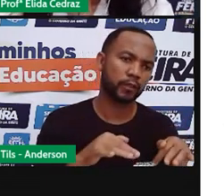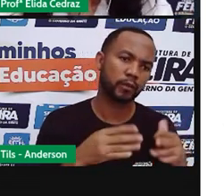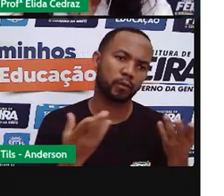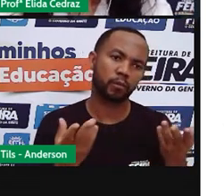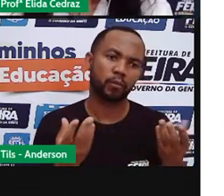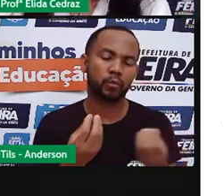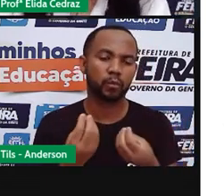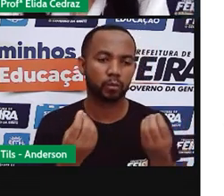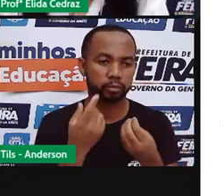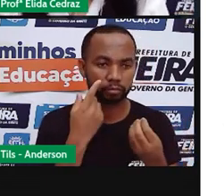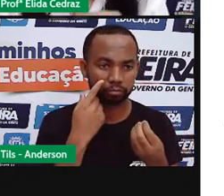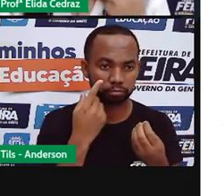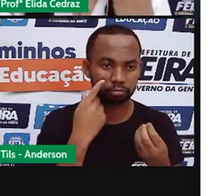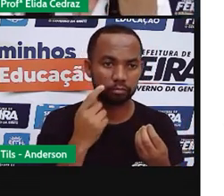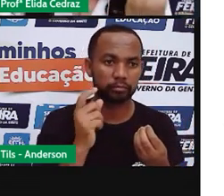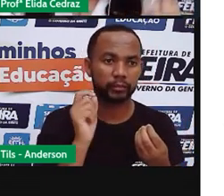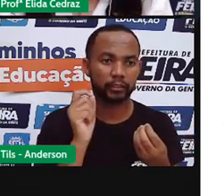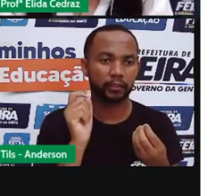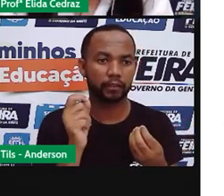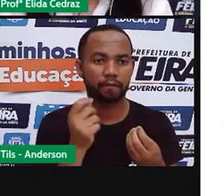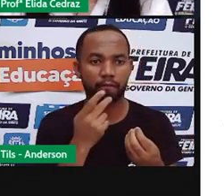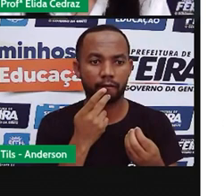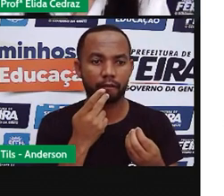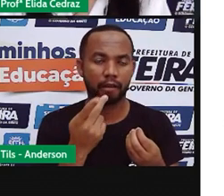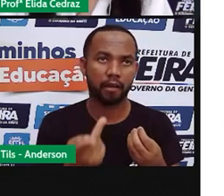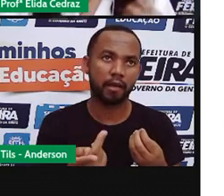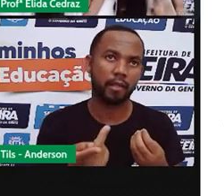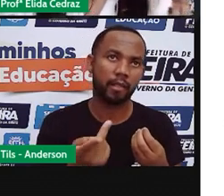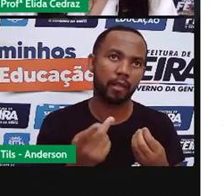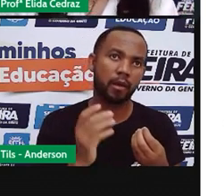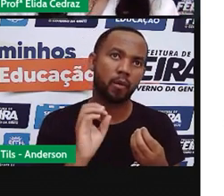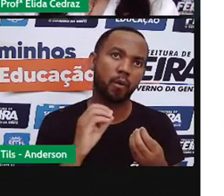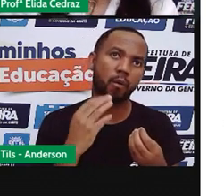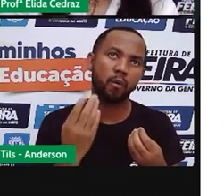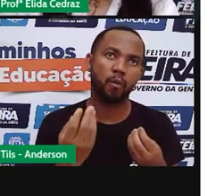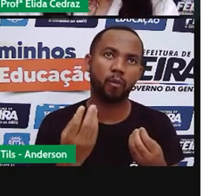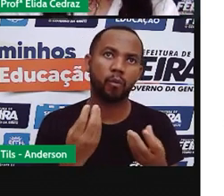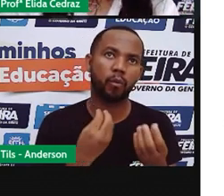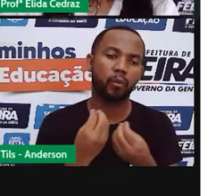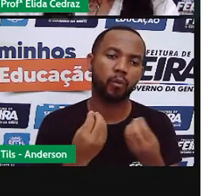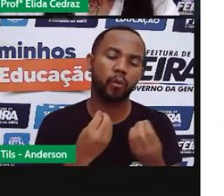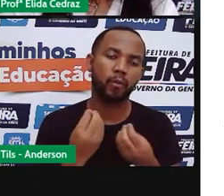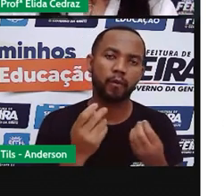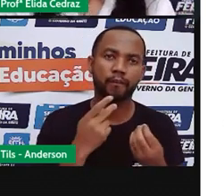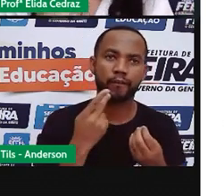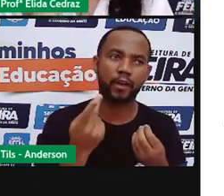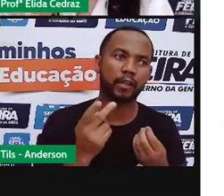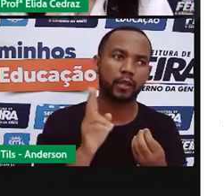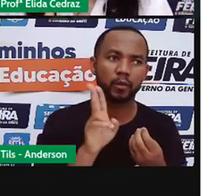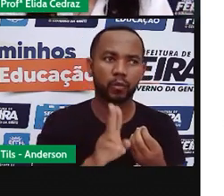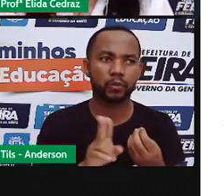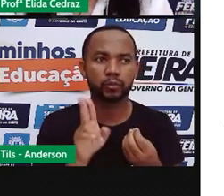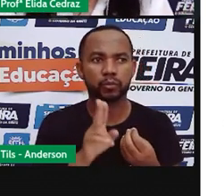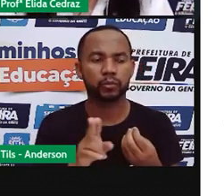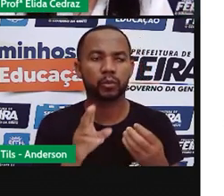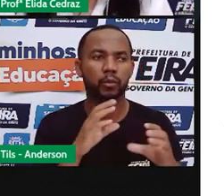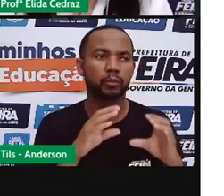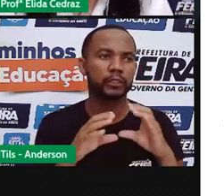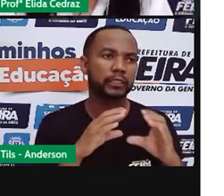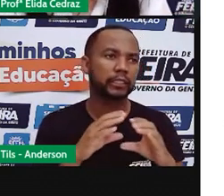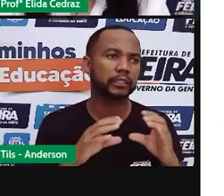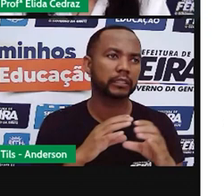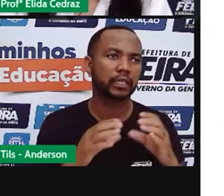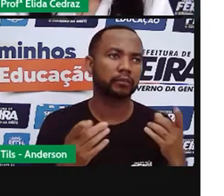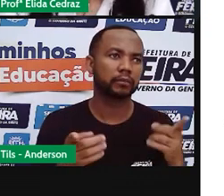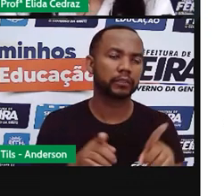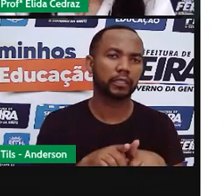o final. Quem fala, fala por meio de alguma ferramenta. Nos meios de